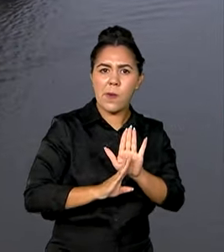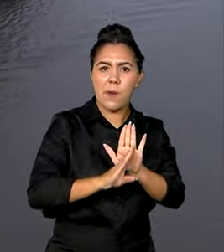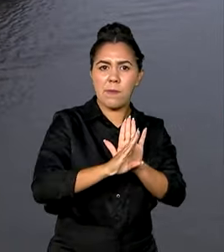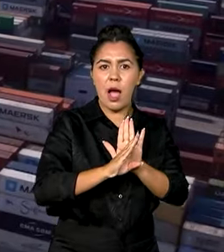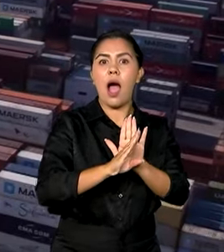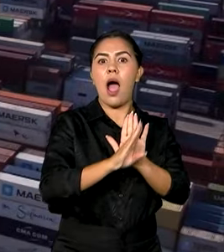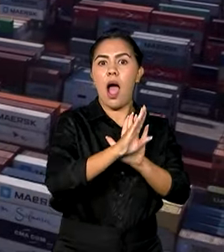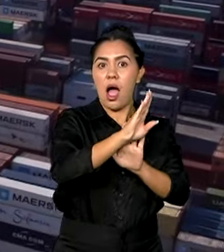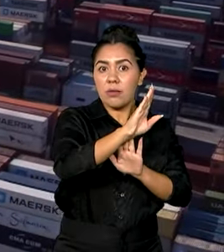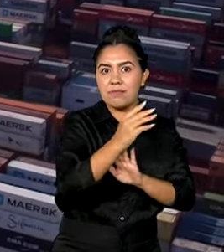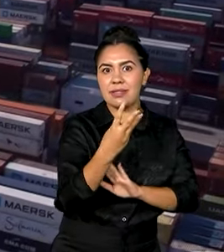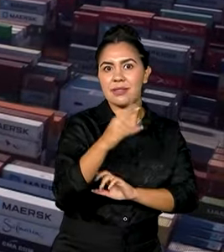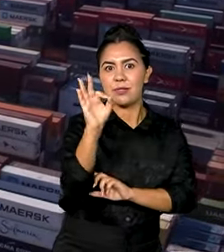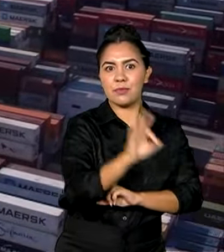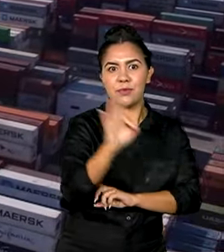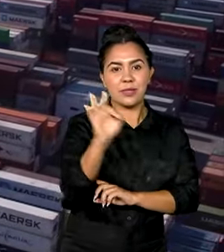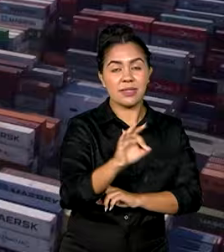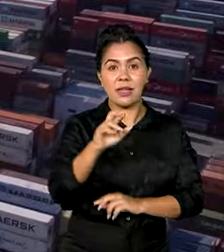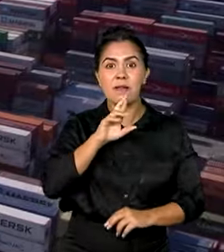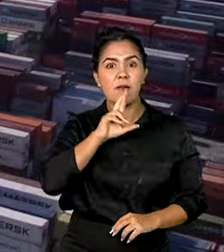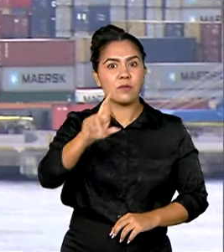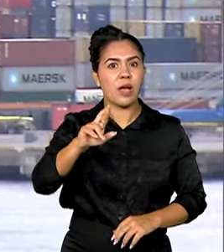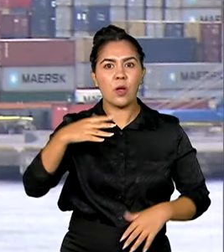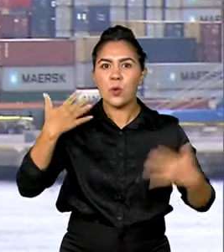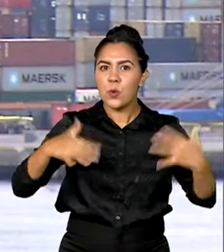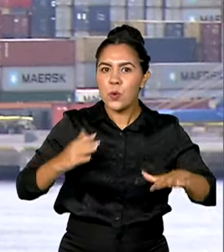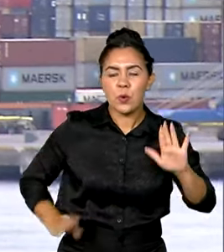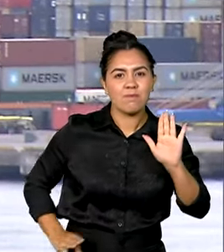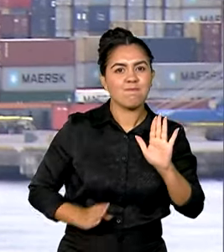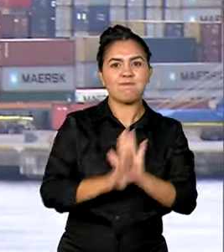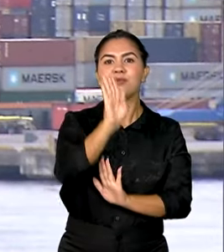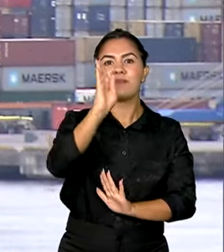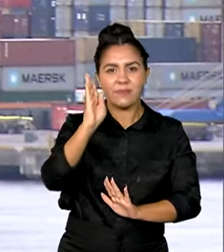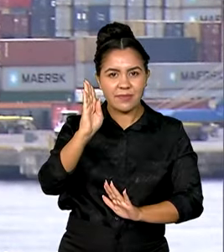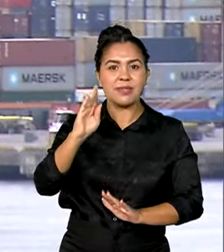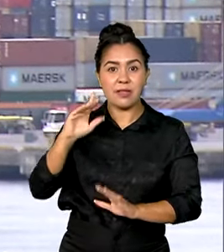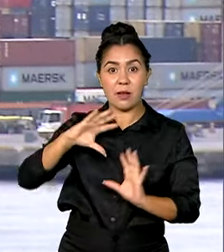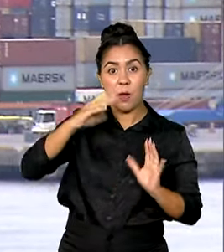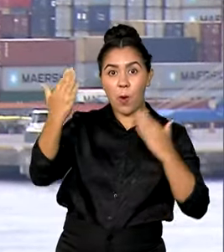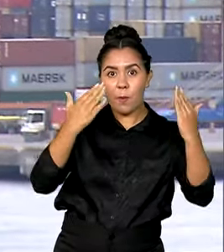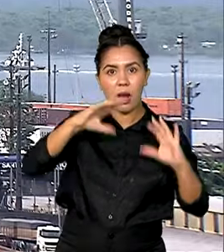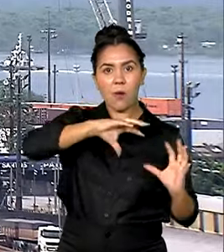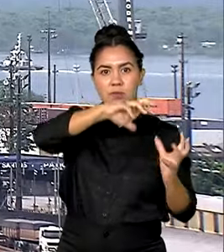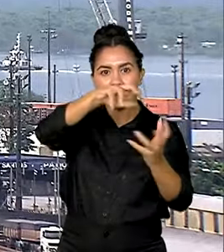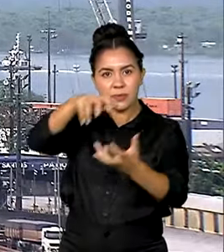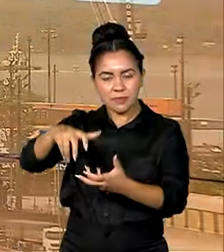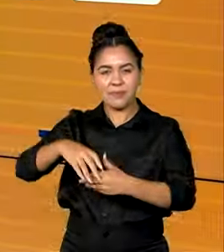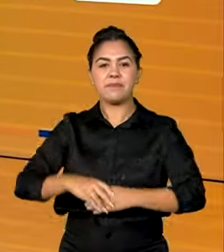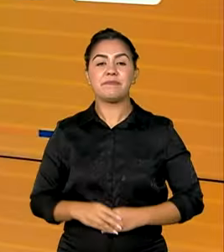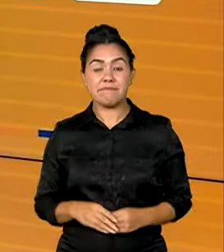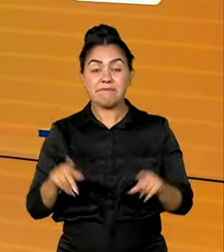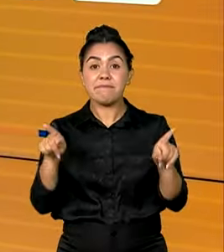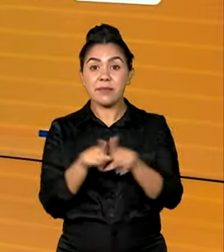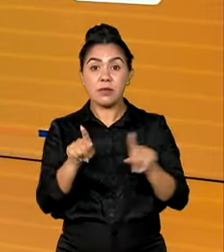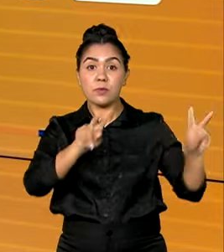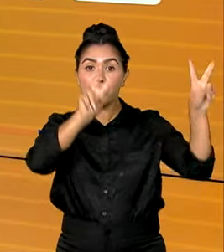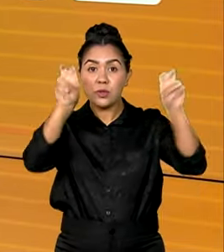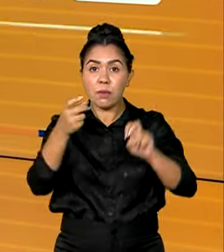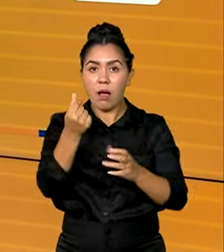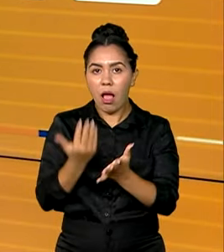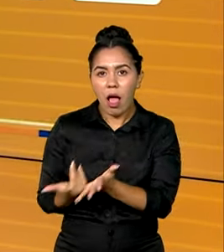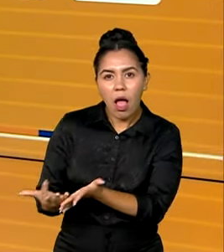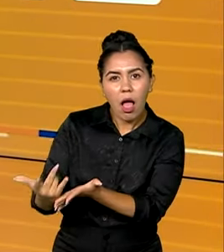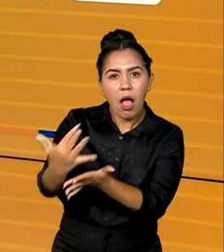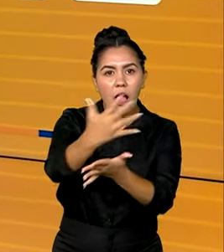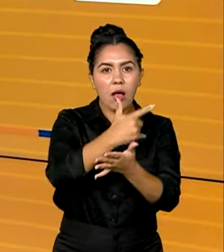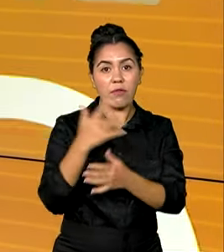,1 para 3%. É o maior ajuste de todos os países monitorados pelo fundo. A arrecadação federal